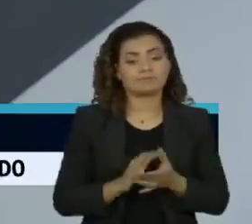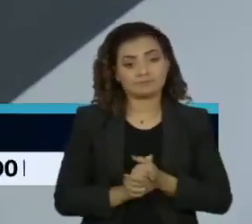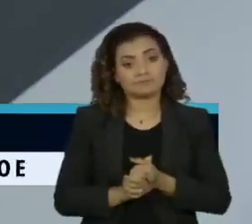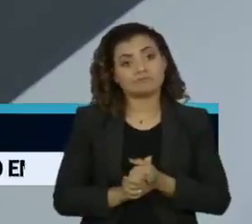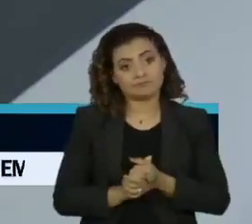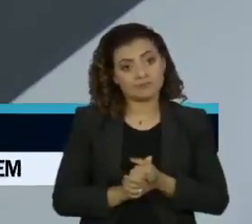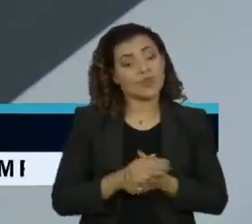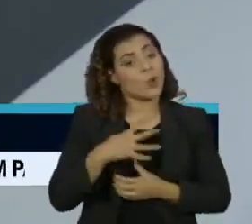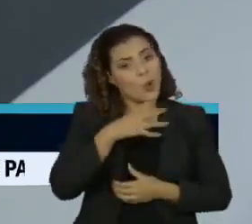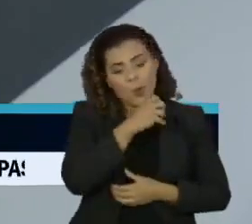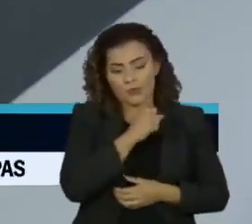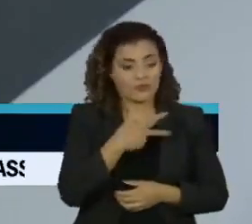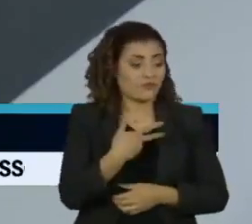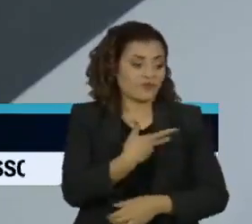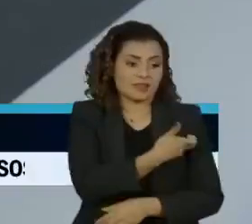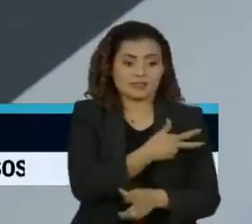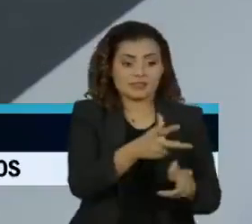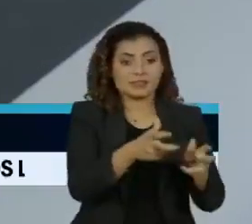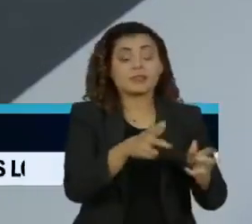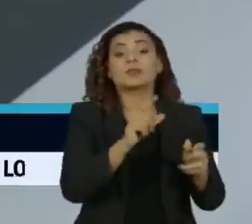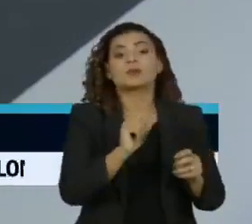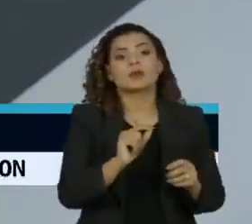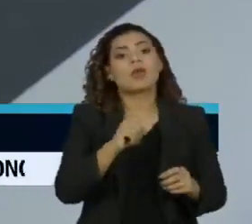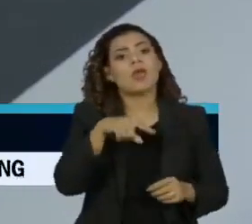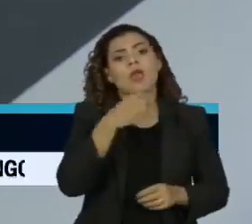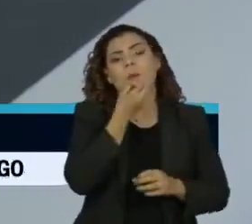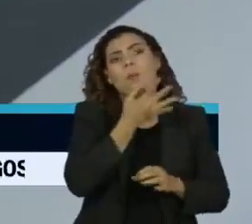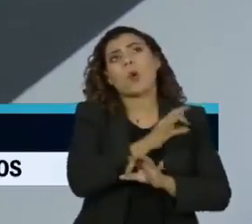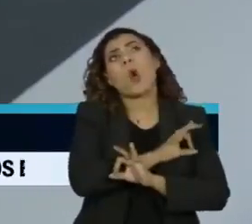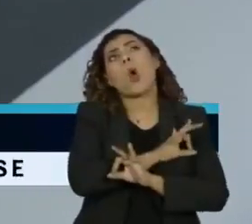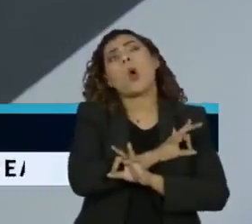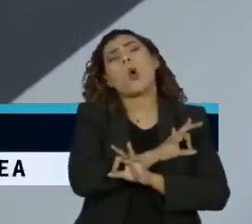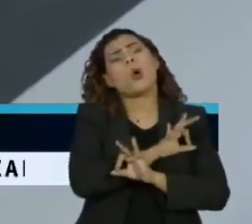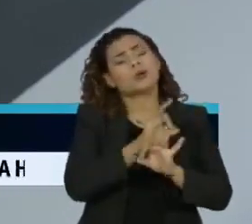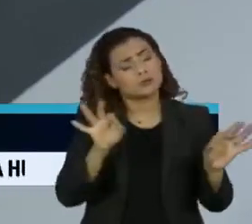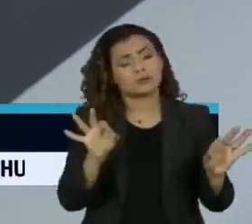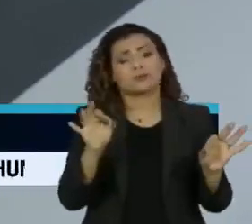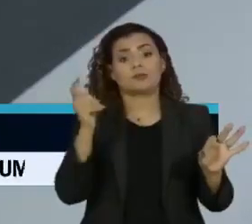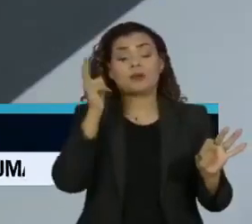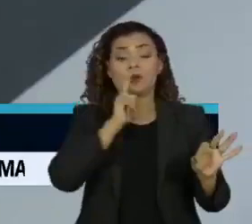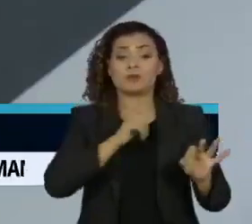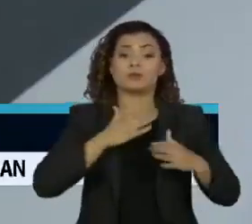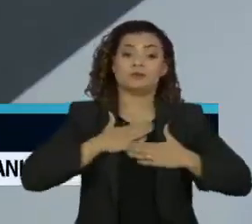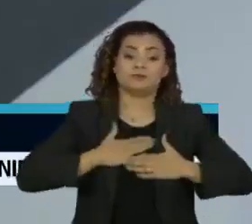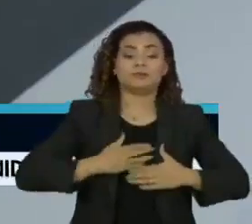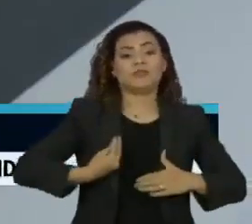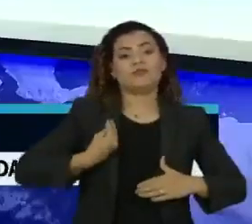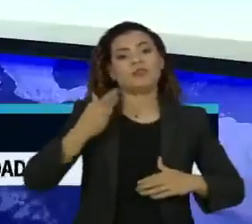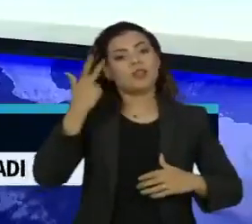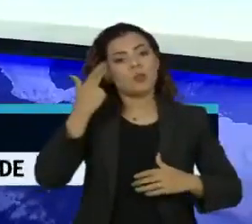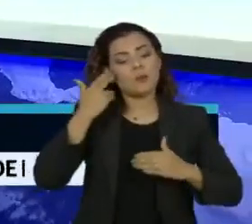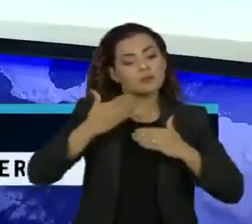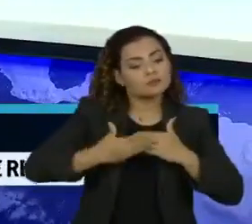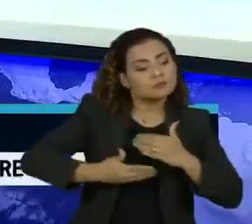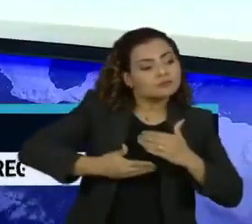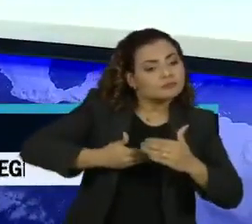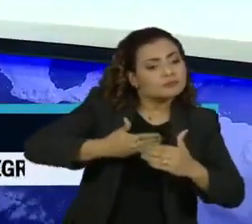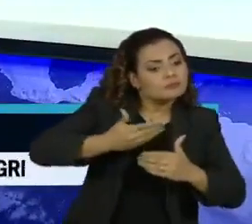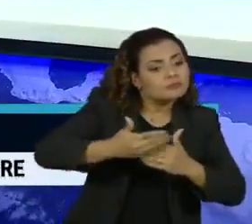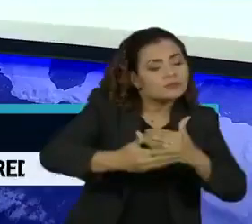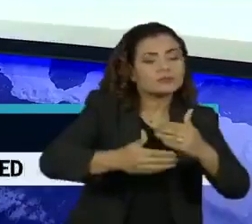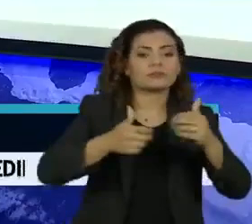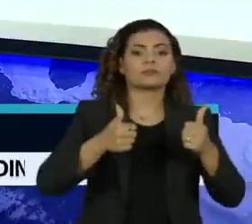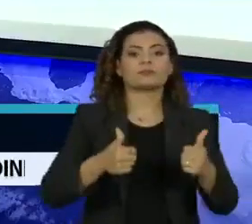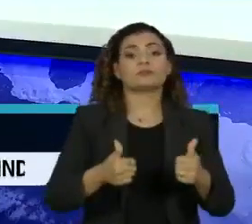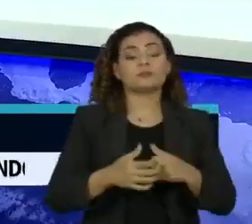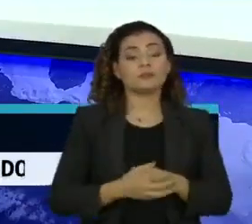fica claro que a vacina vai ser uma opção muito boa para podermos tentar voltar progressivamente ao